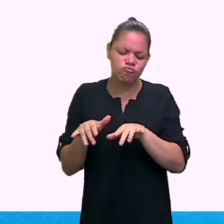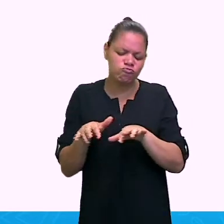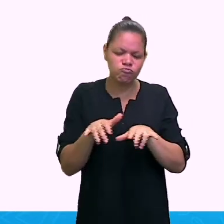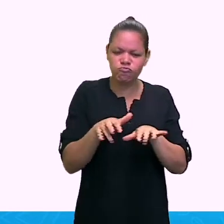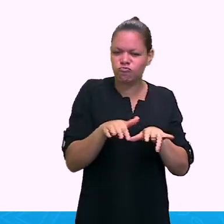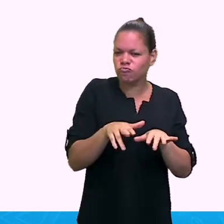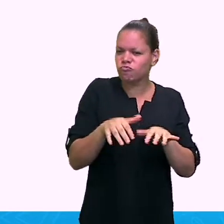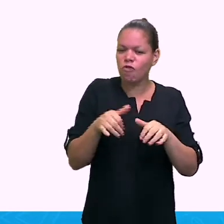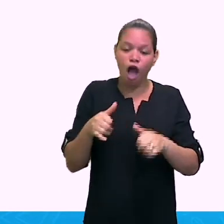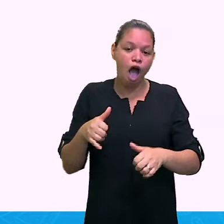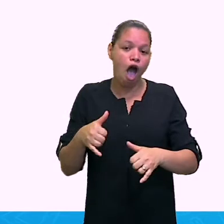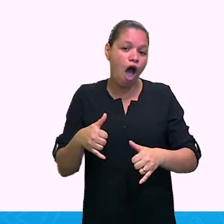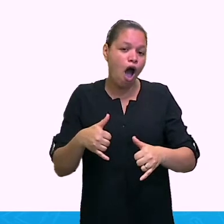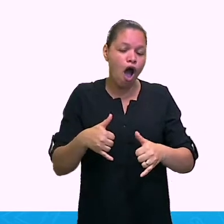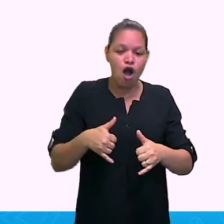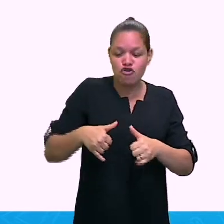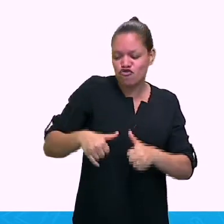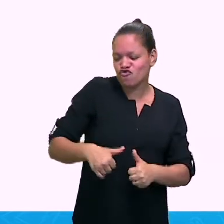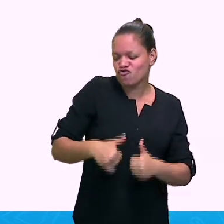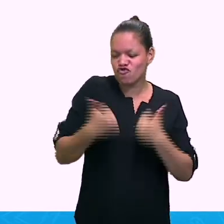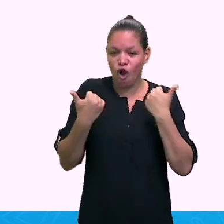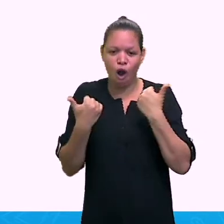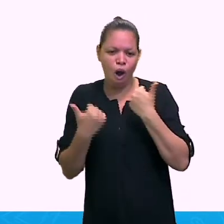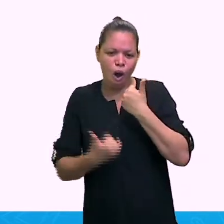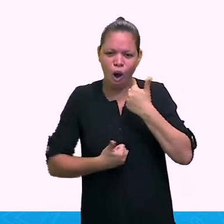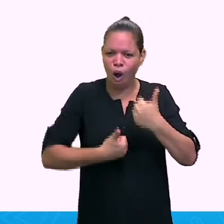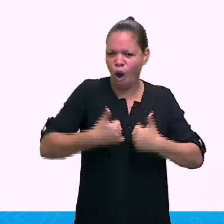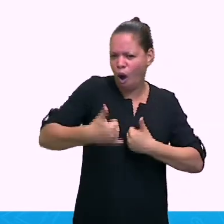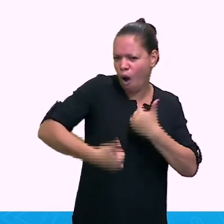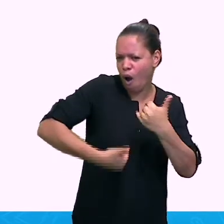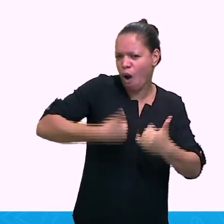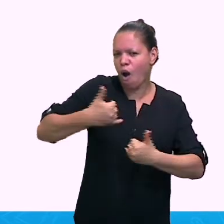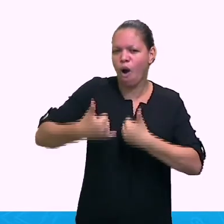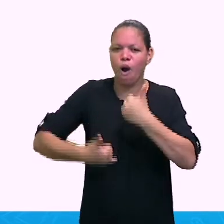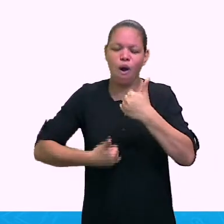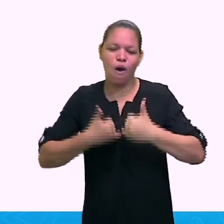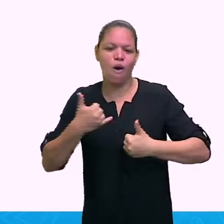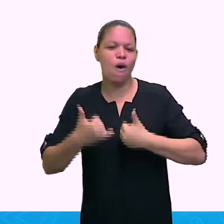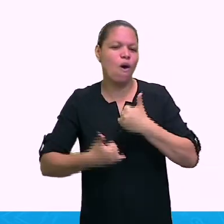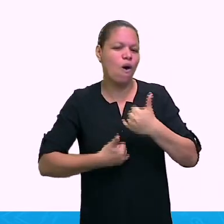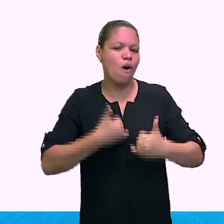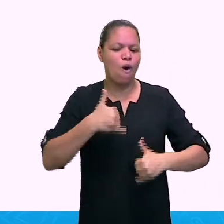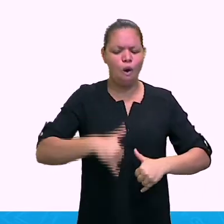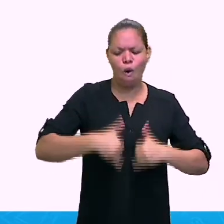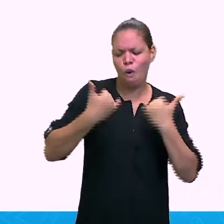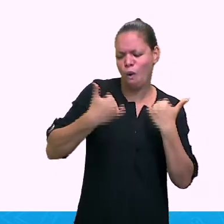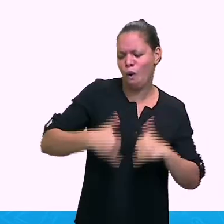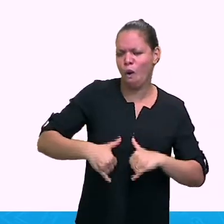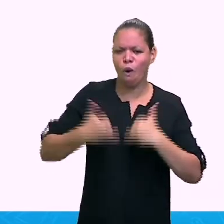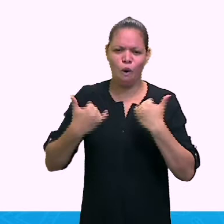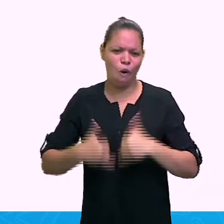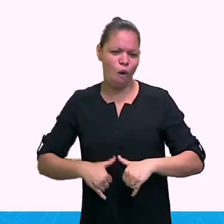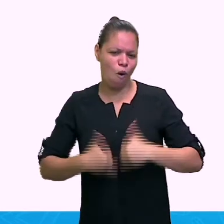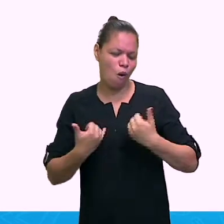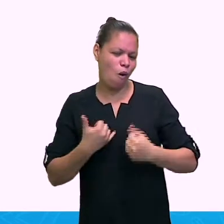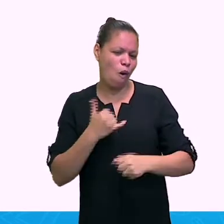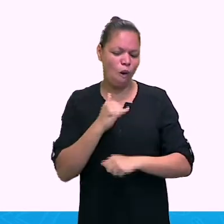surf on internet.